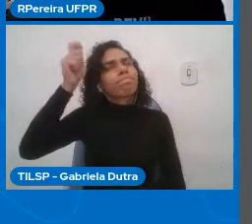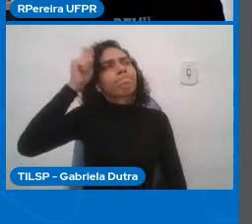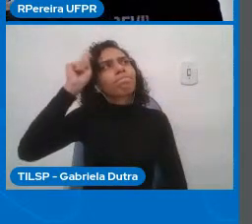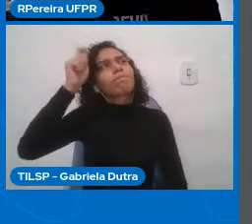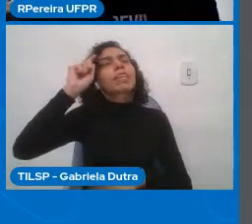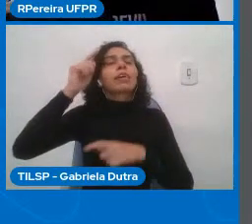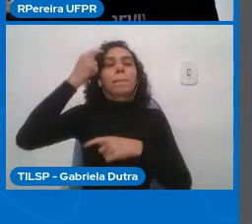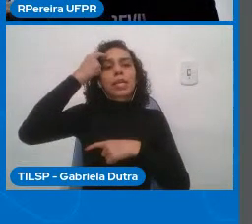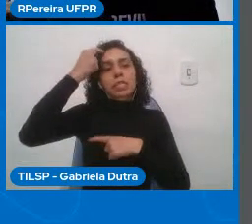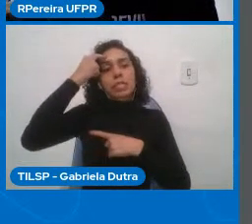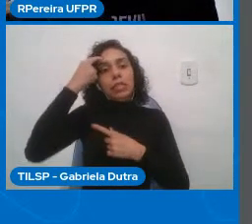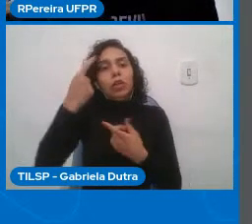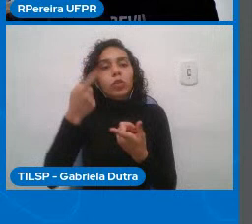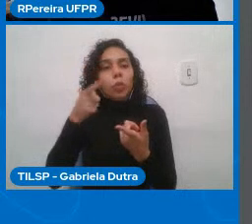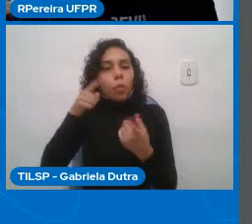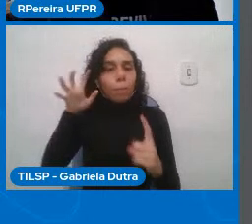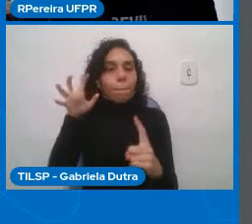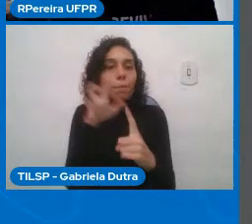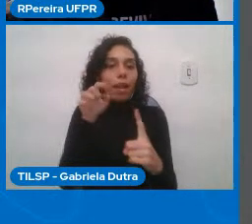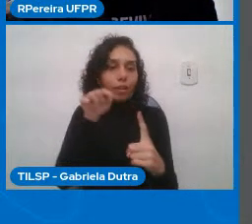responsabilidade profissional disso